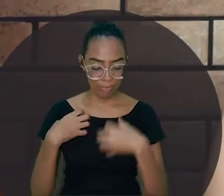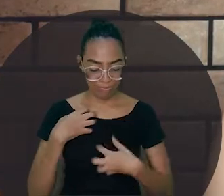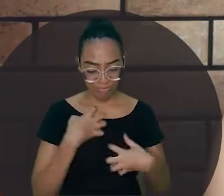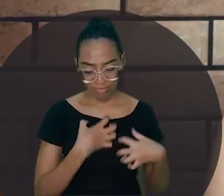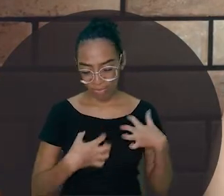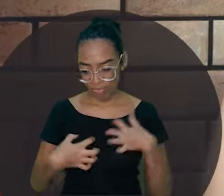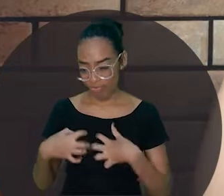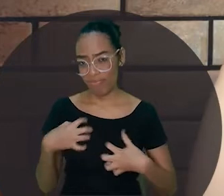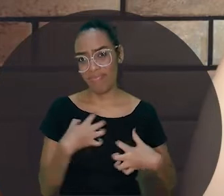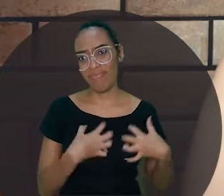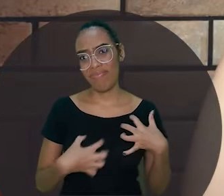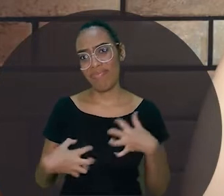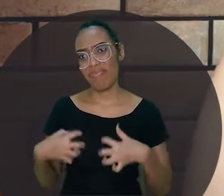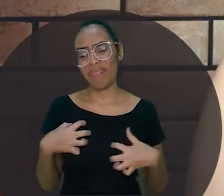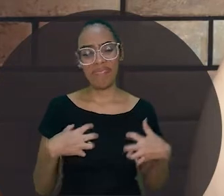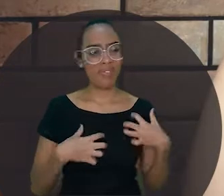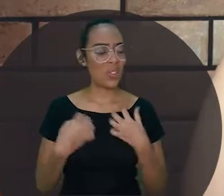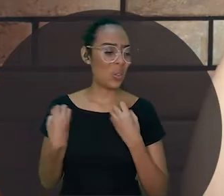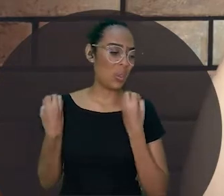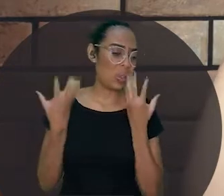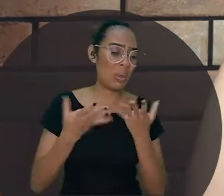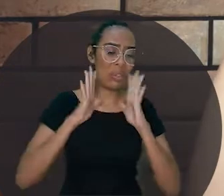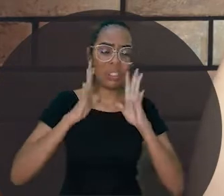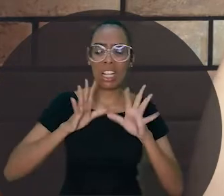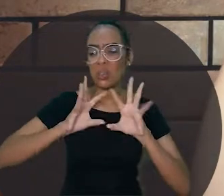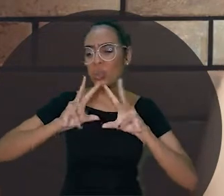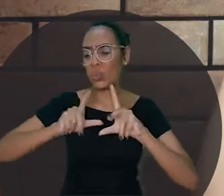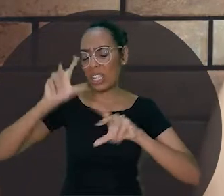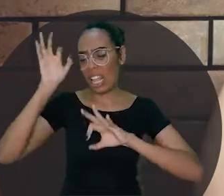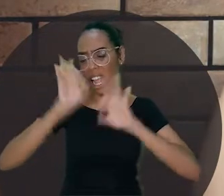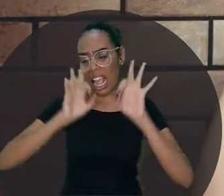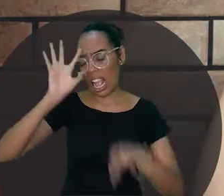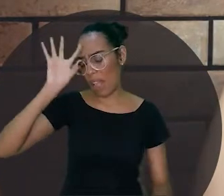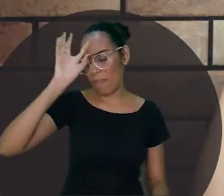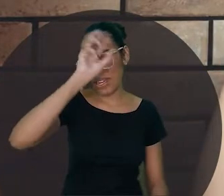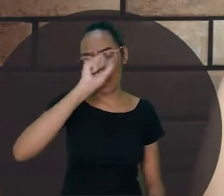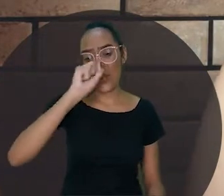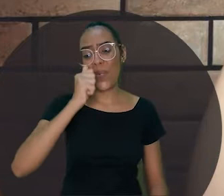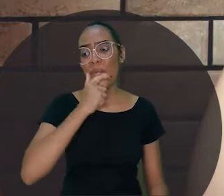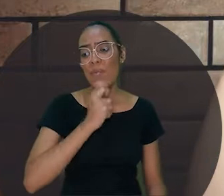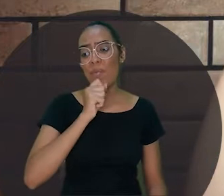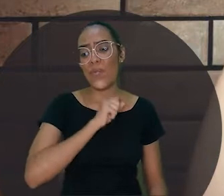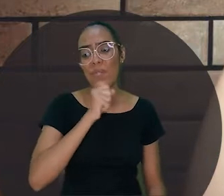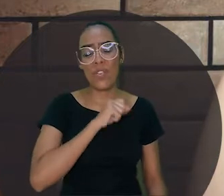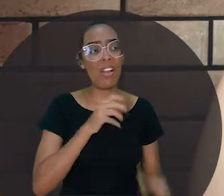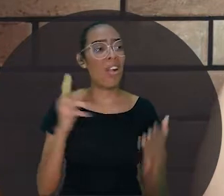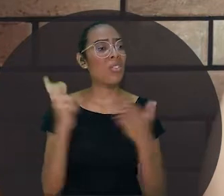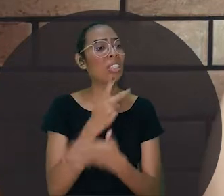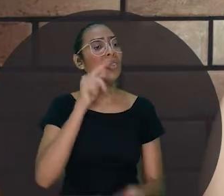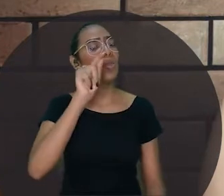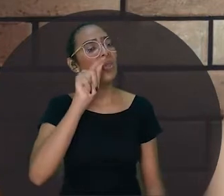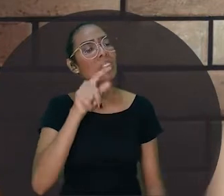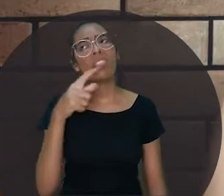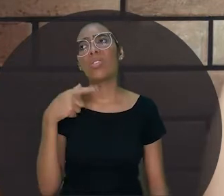chateado, gente. Estava preocupado. Ele tinha colocado ali tudo o que ele tinha aprendido com o seu avô. Foi conversar com o seu avô e